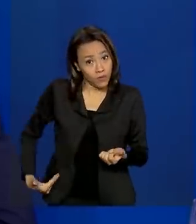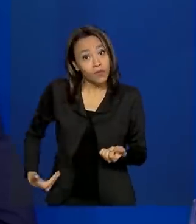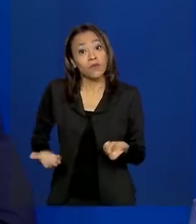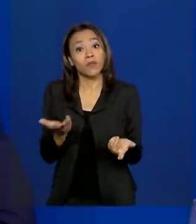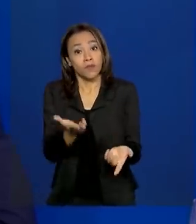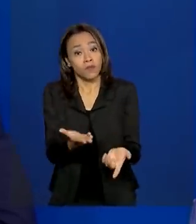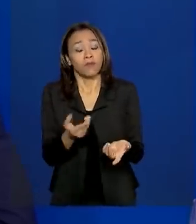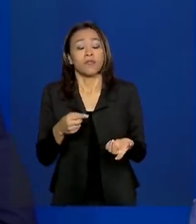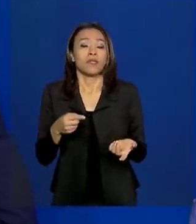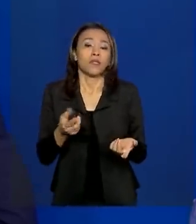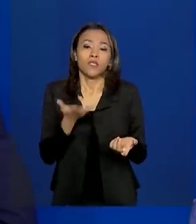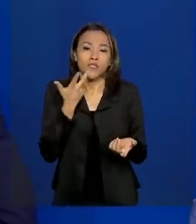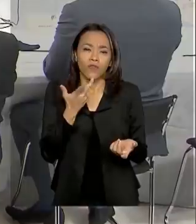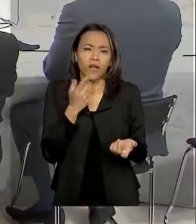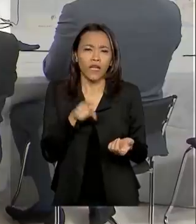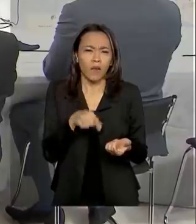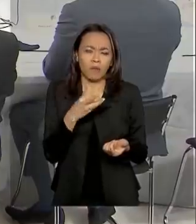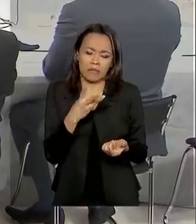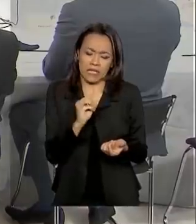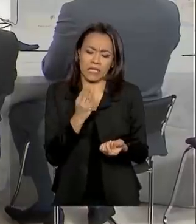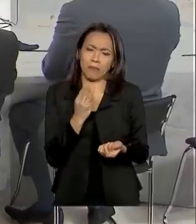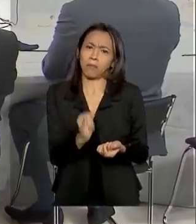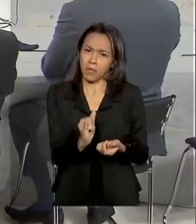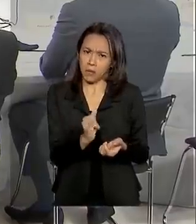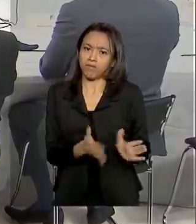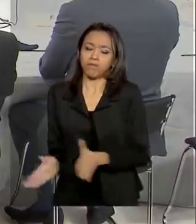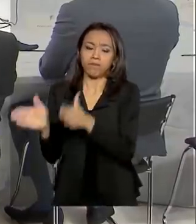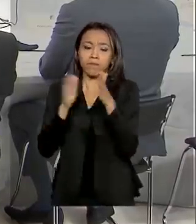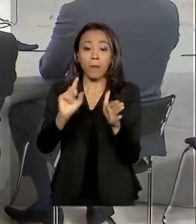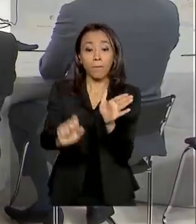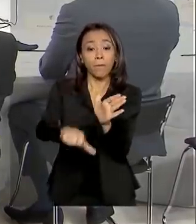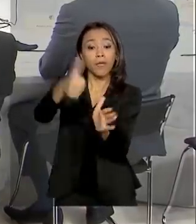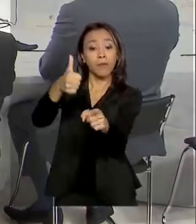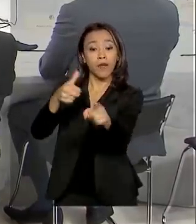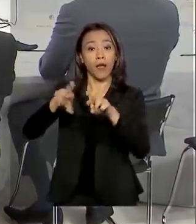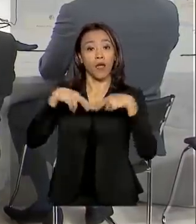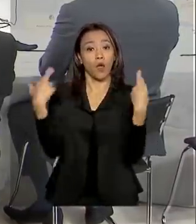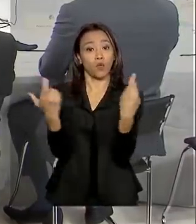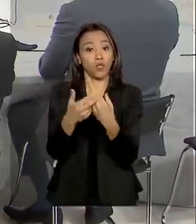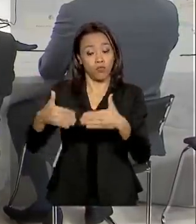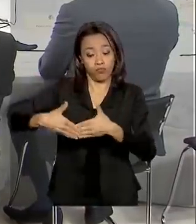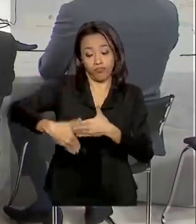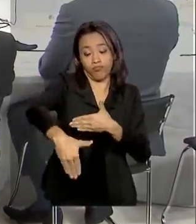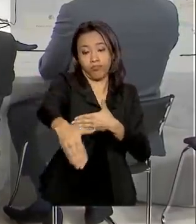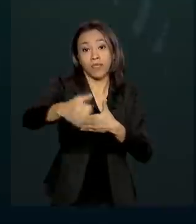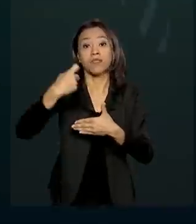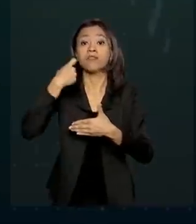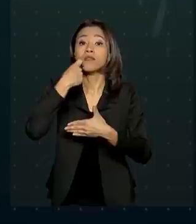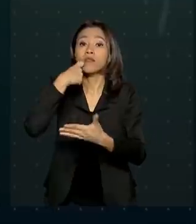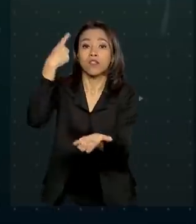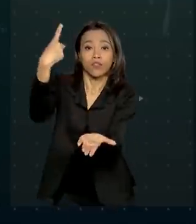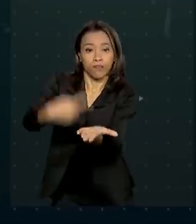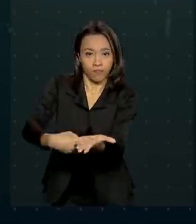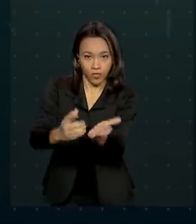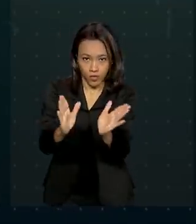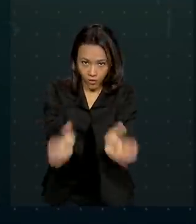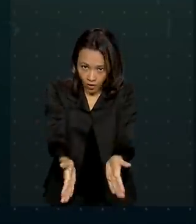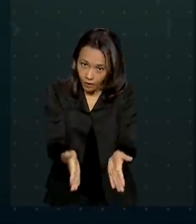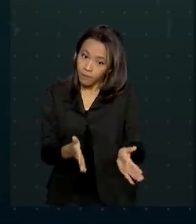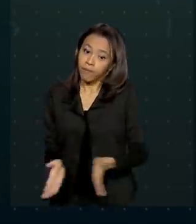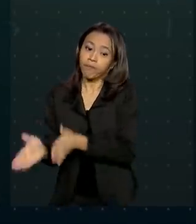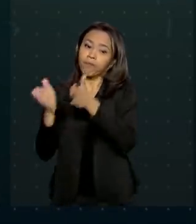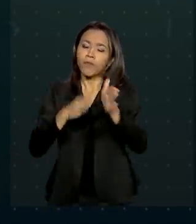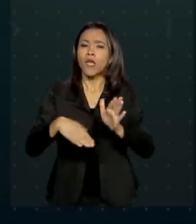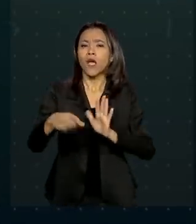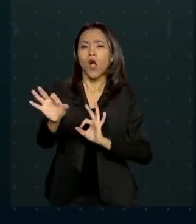estima um valor de 30 bilhões. A primeira reunião do grupo de trabalho está prevista para sexta-feira. Segundo o cronograma de trabalho,